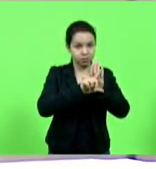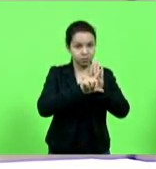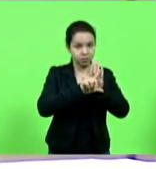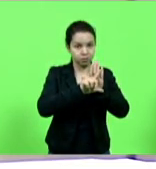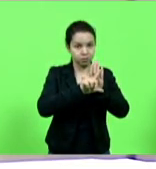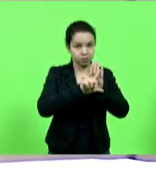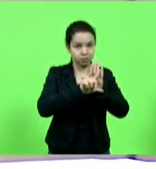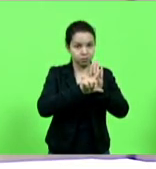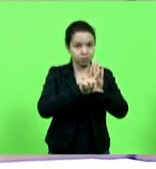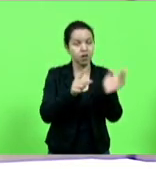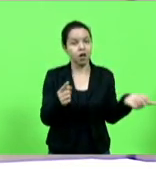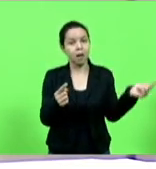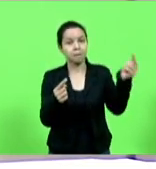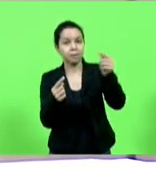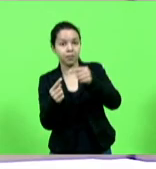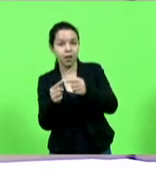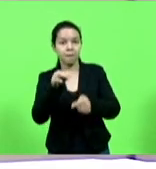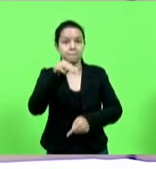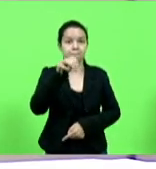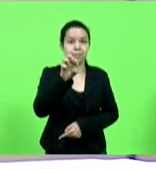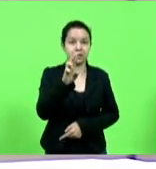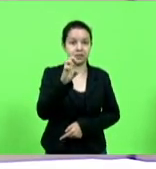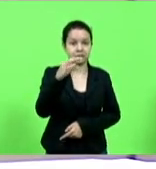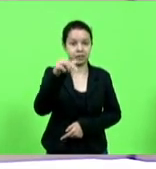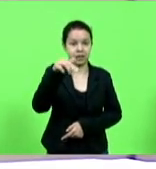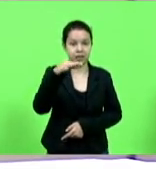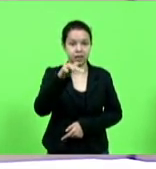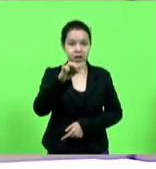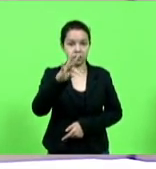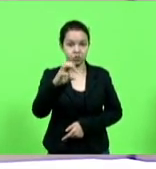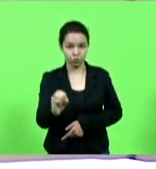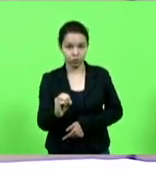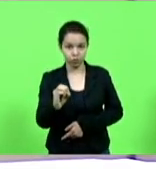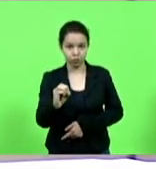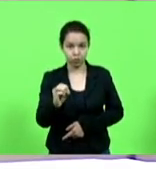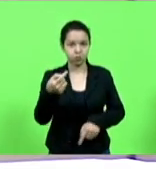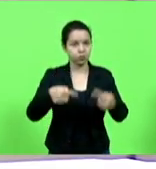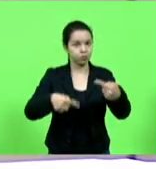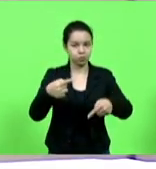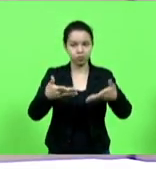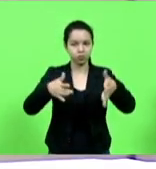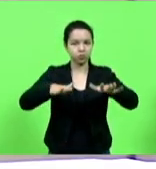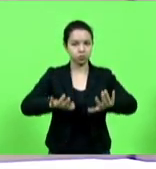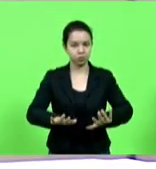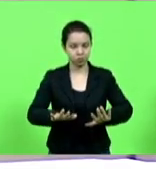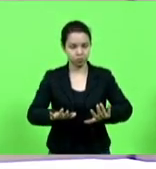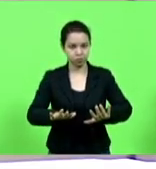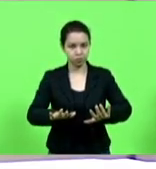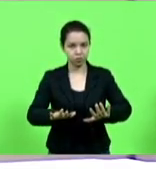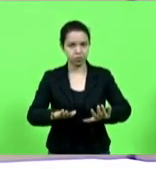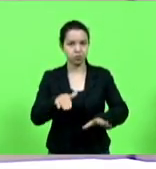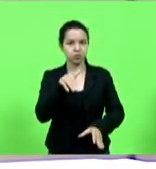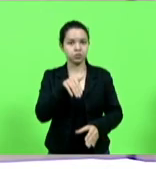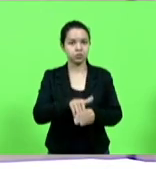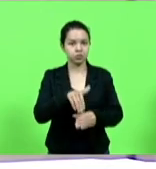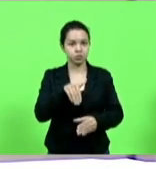mecenato em discussão não havendo quem queira discutir em votação